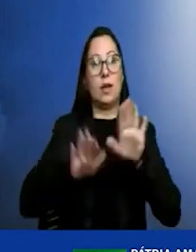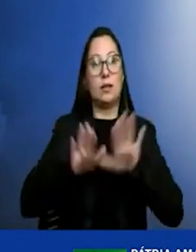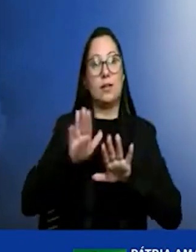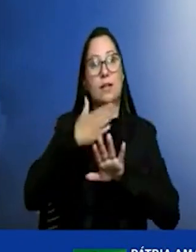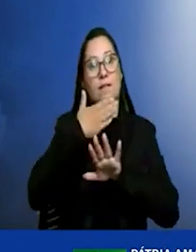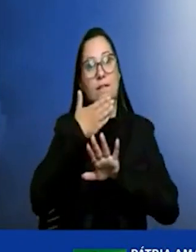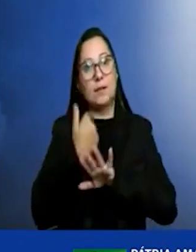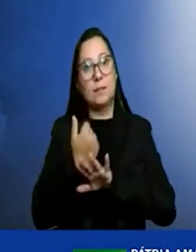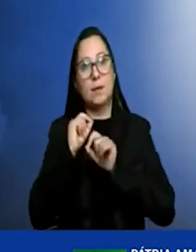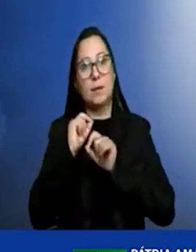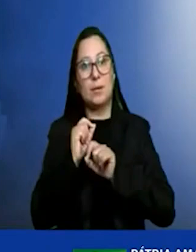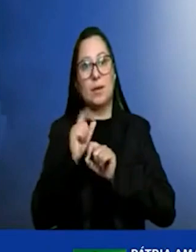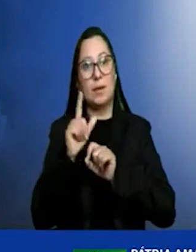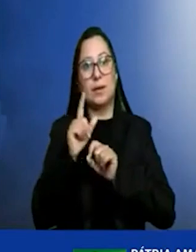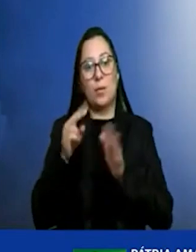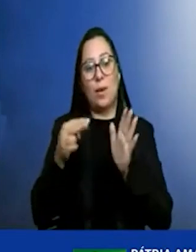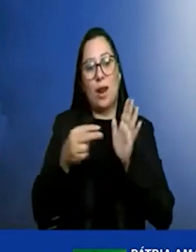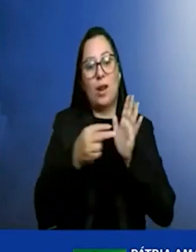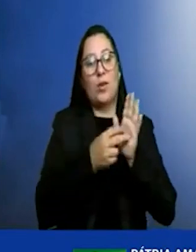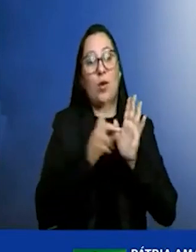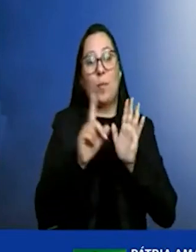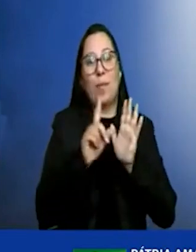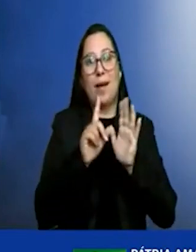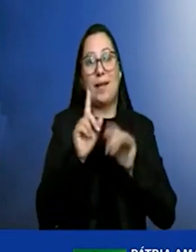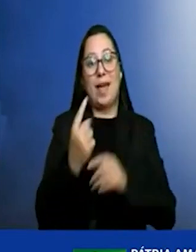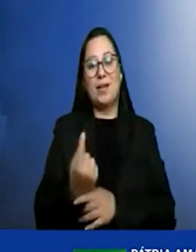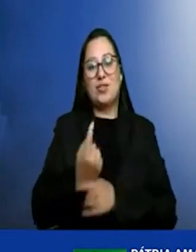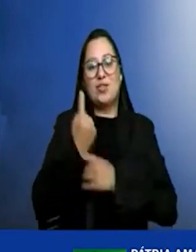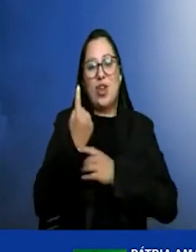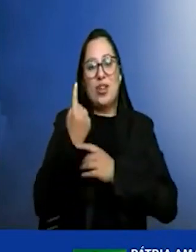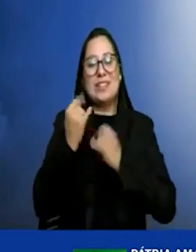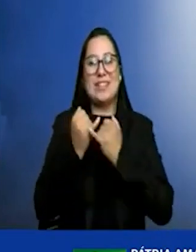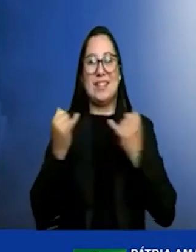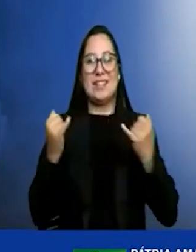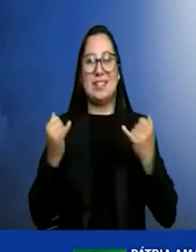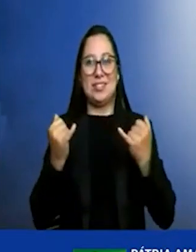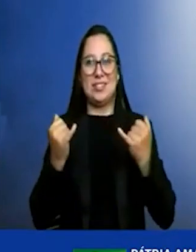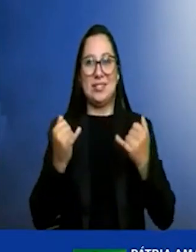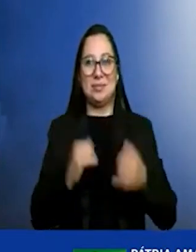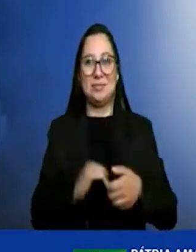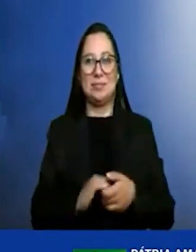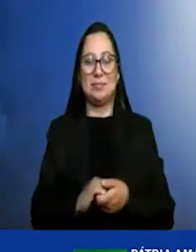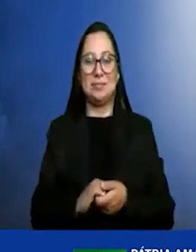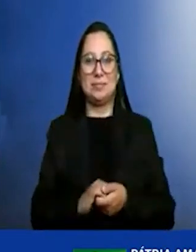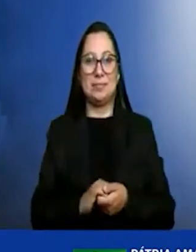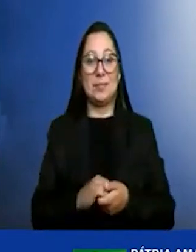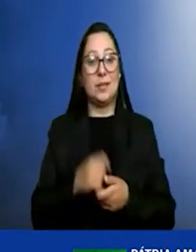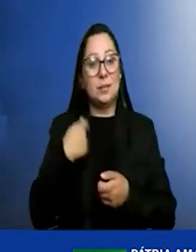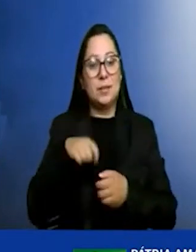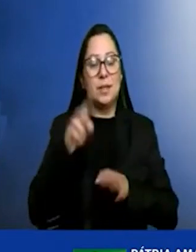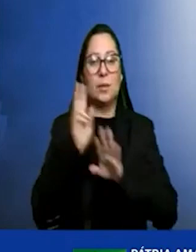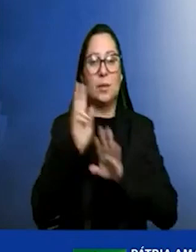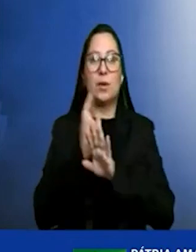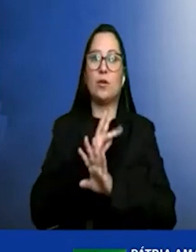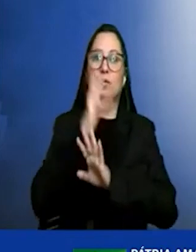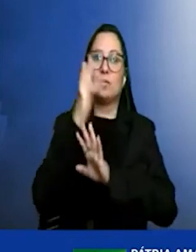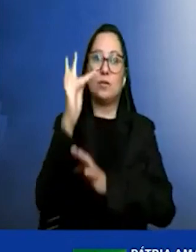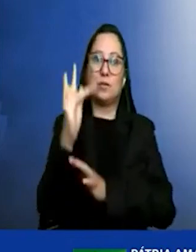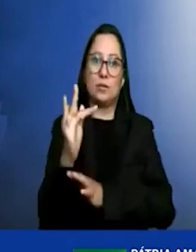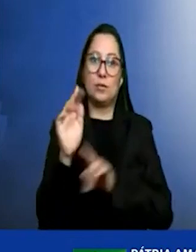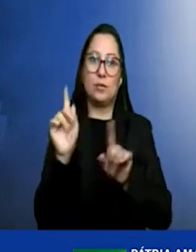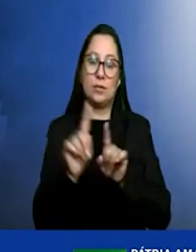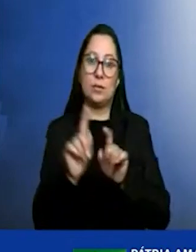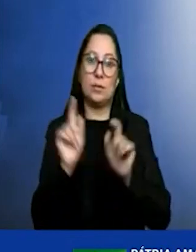ela não vai na tomada ela autogera sua energia agora a gente precisa cuidar de futuro e o futuro ele efetivamente